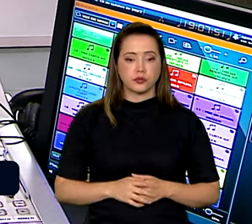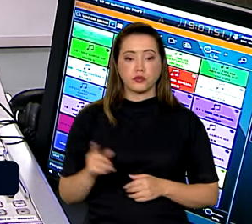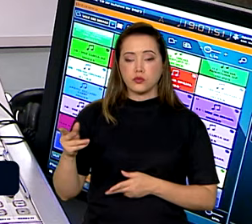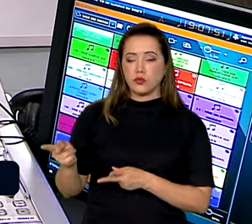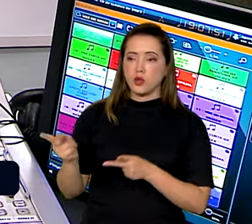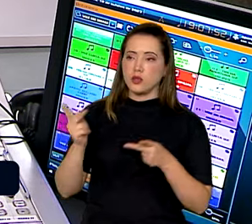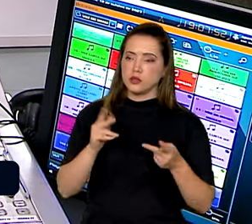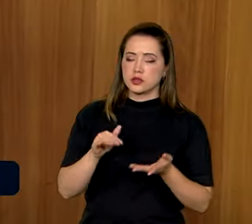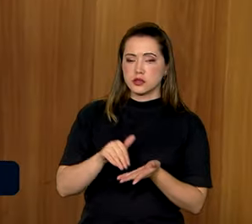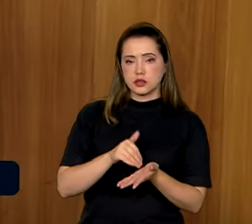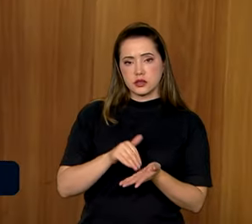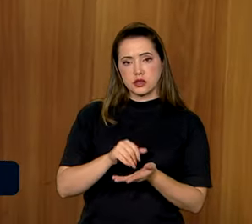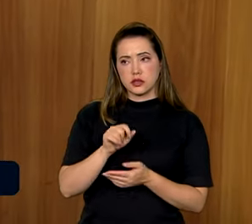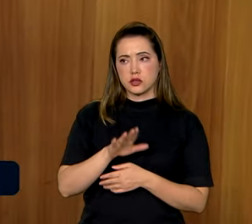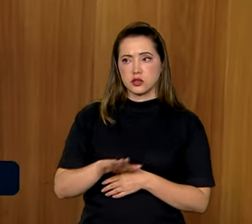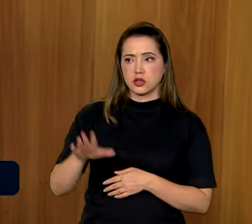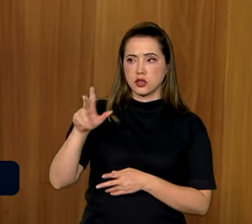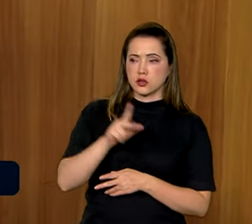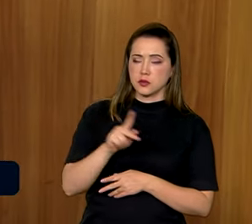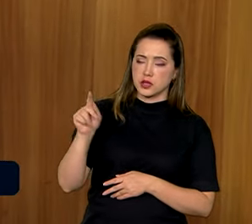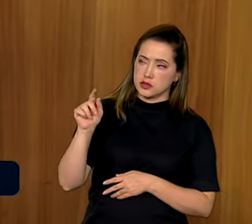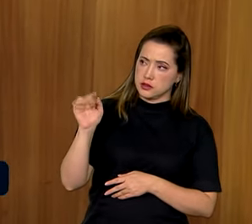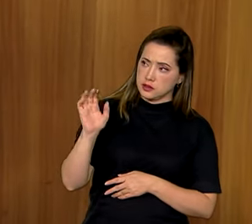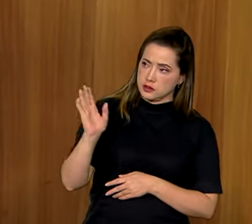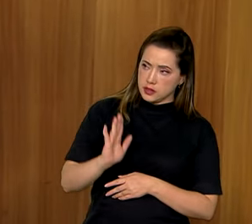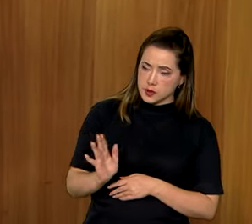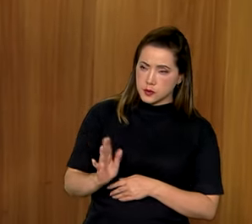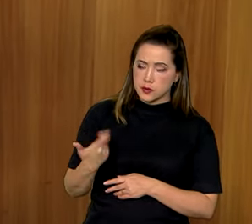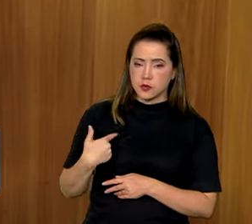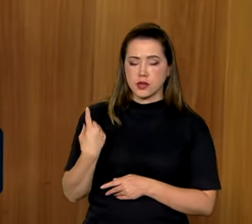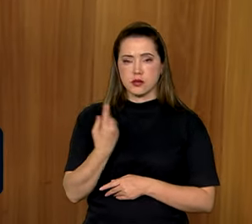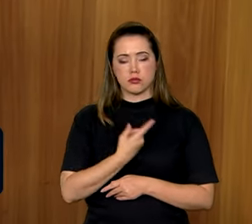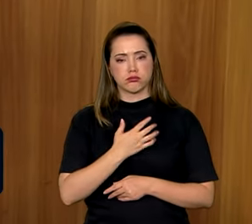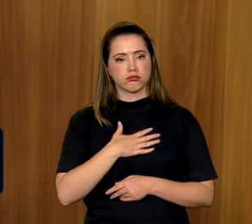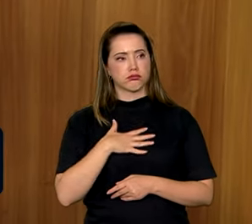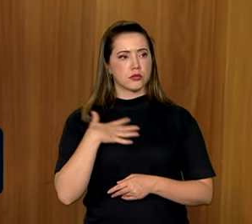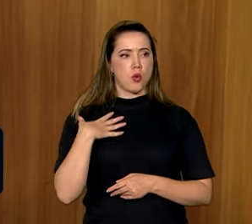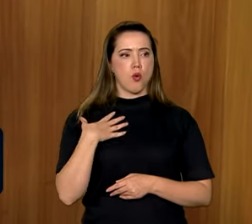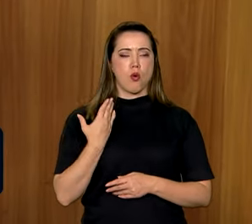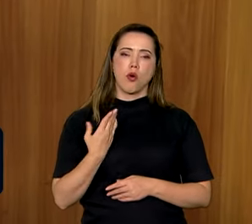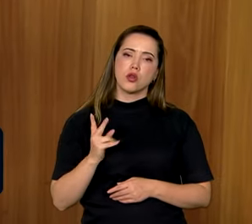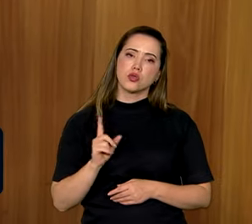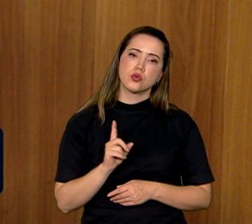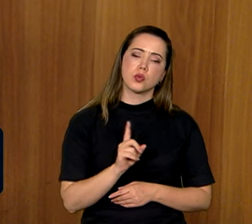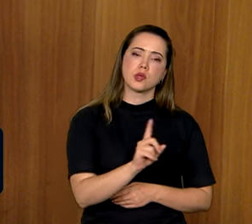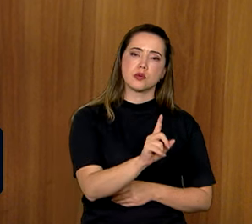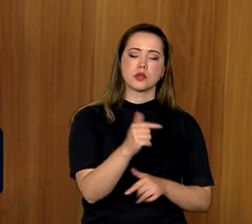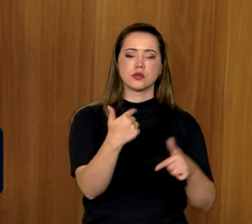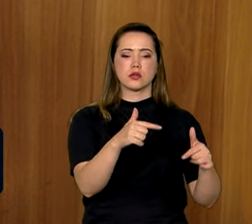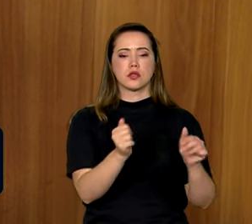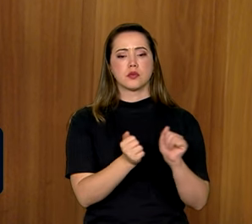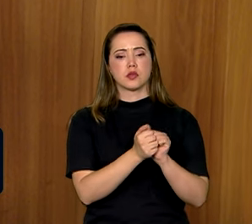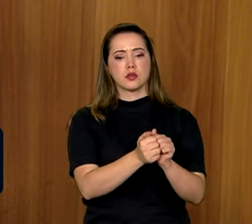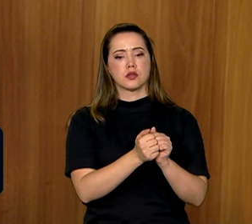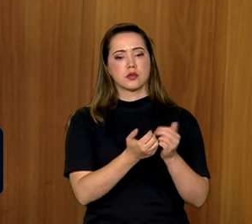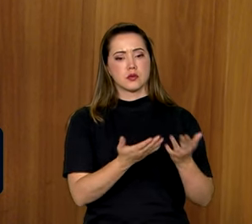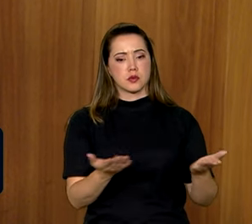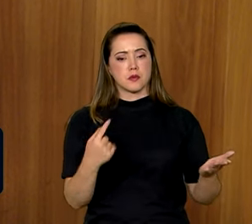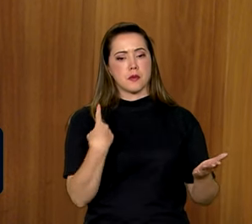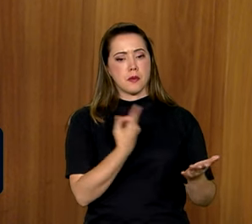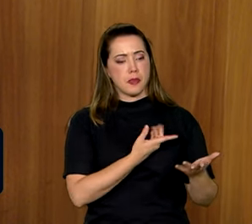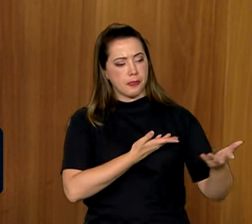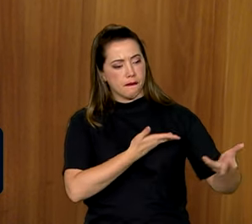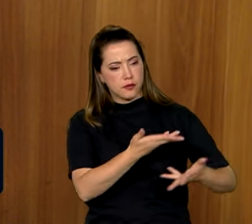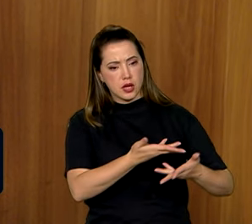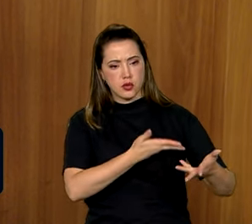Presidência da República, que a Secretaria de Inspeção do Trabalho recebeu com toda a honra possível, fez um trabalho belíssimo, a Secretaria-Geral de Presidência da República, e